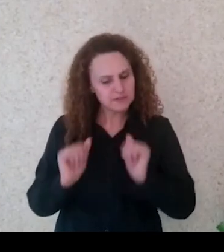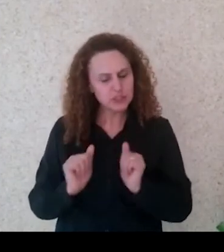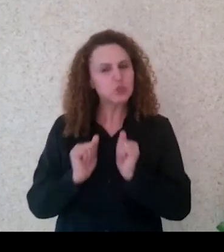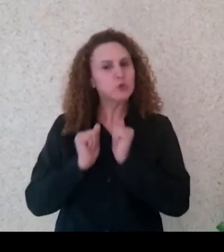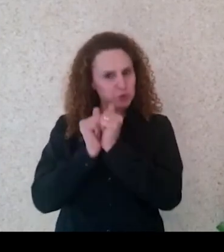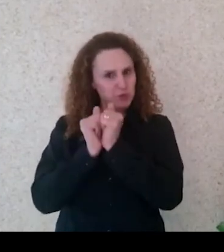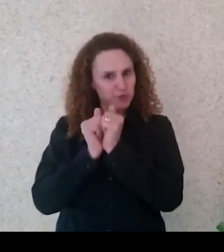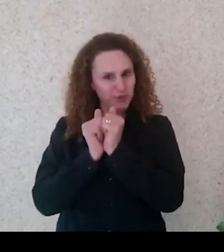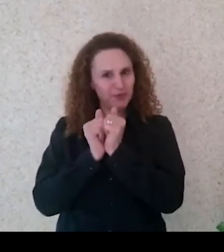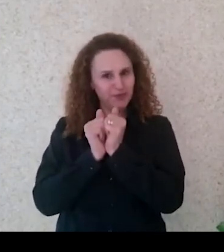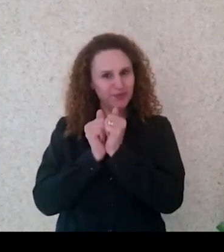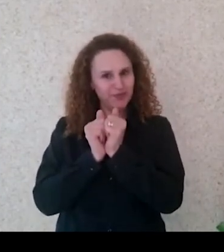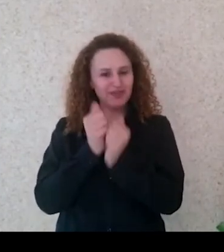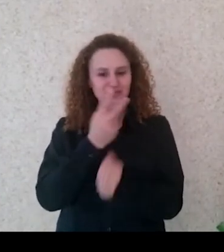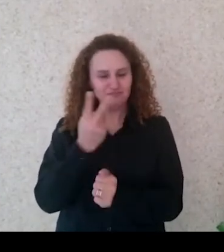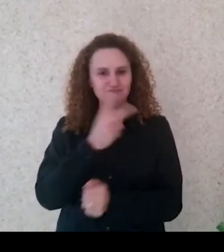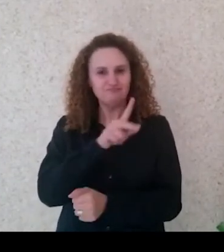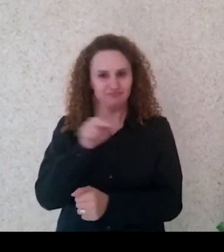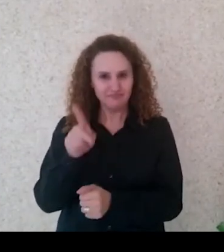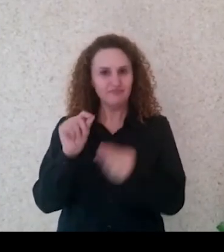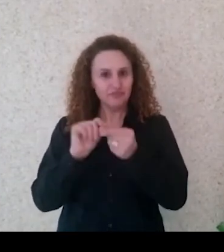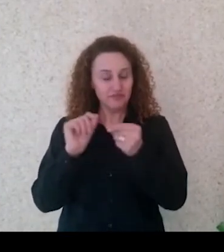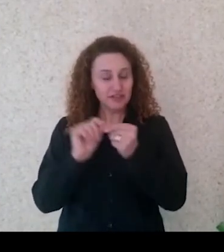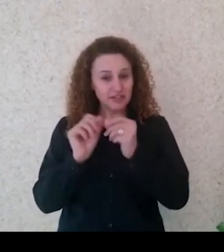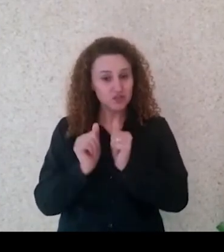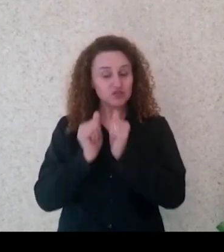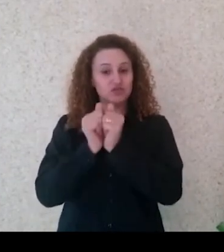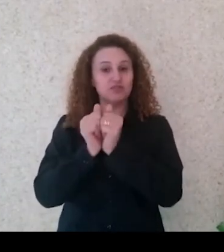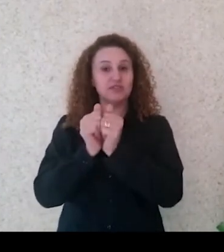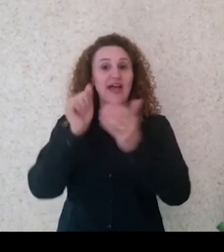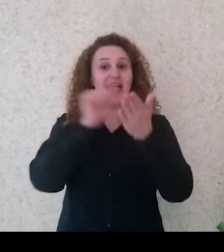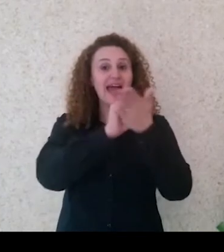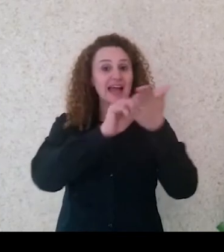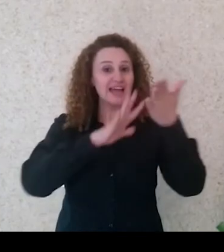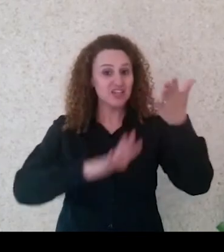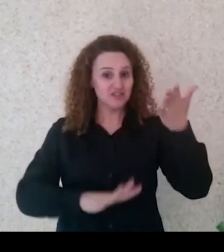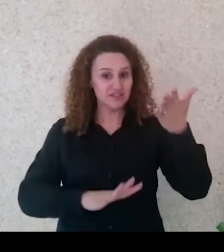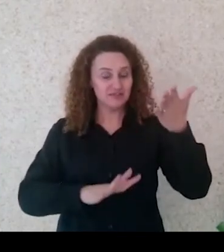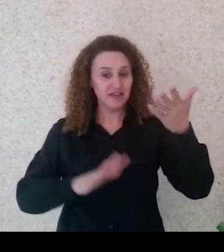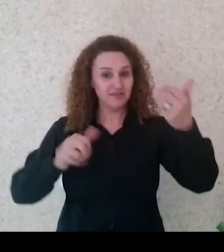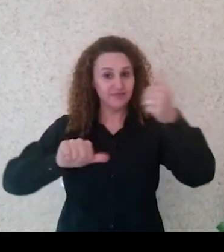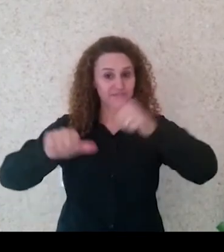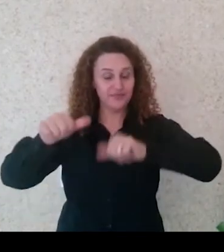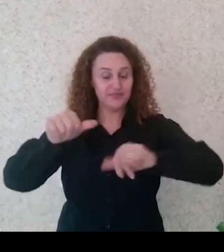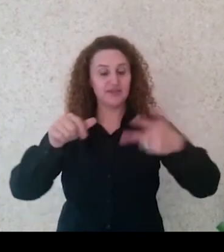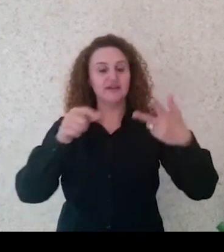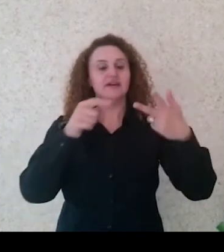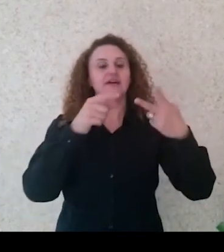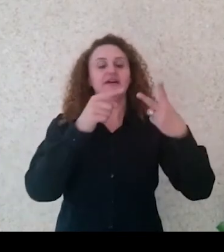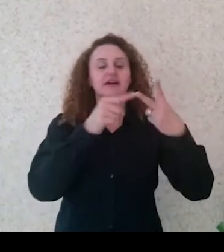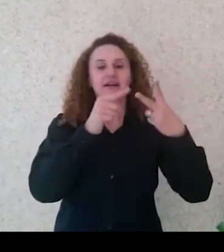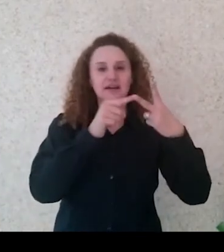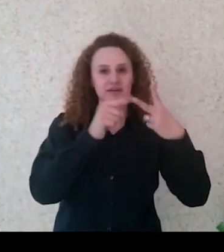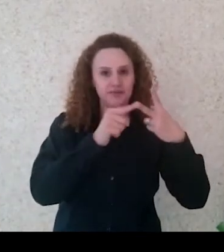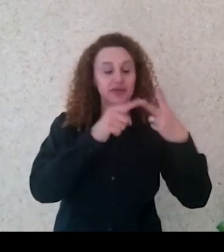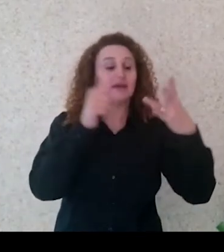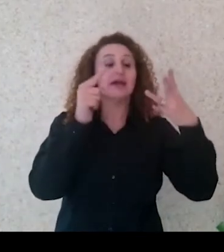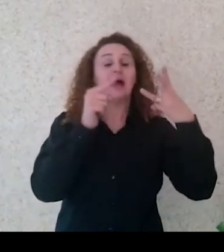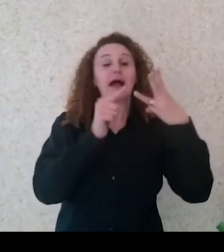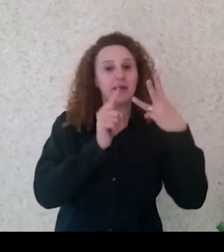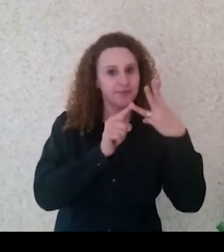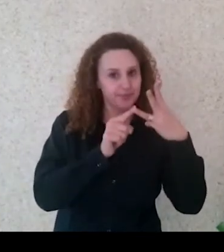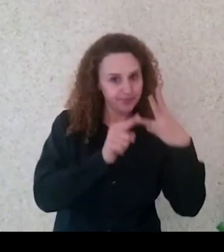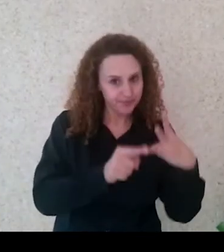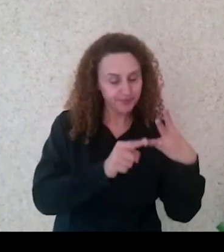atividade avaliativa. E a outra atividade que vocês farão é